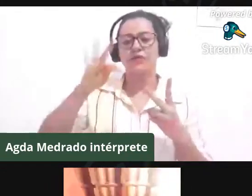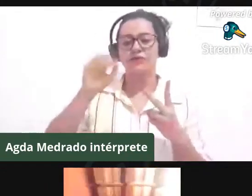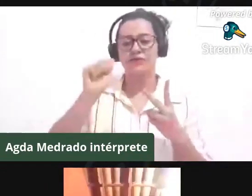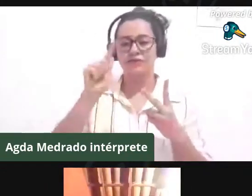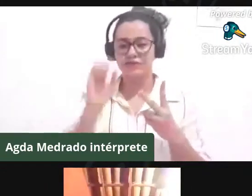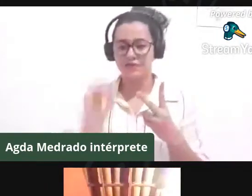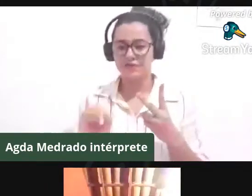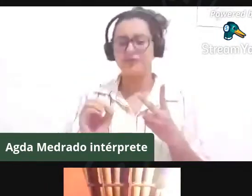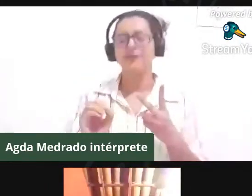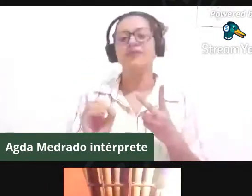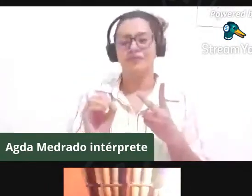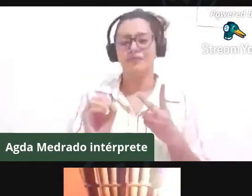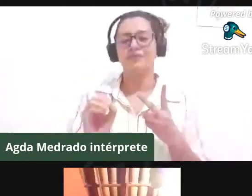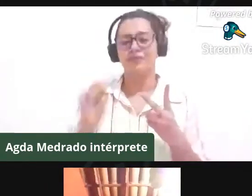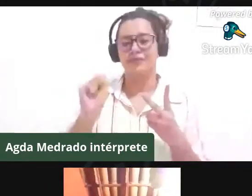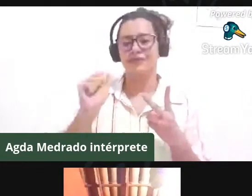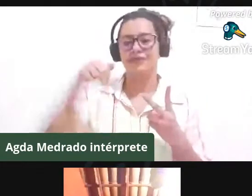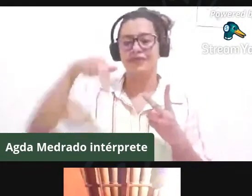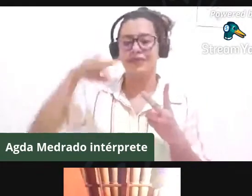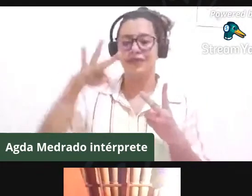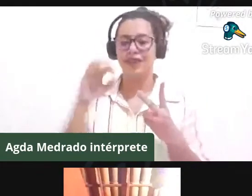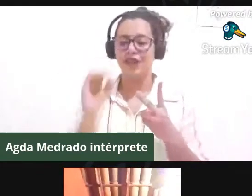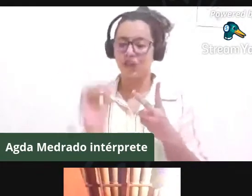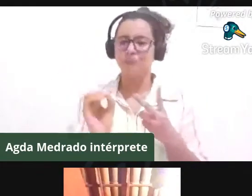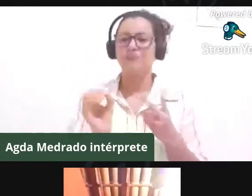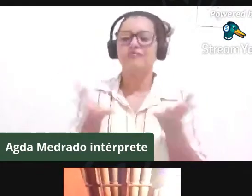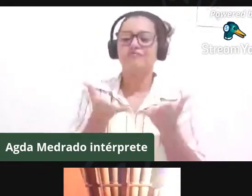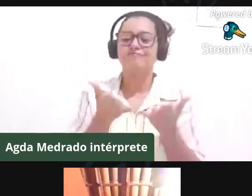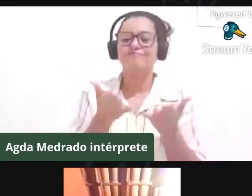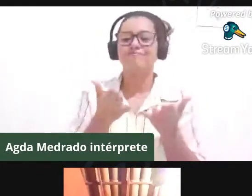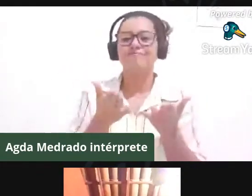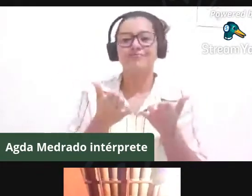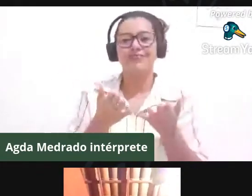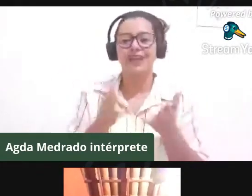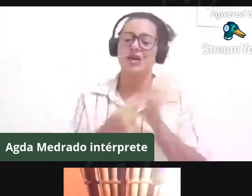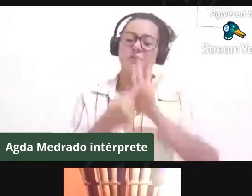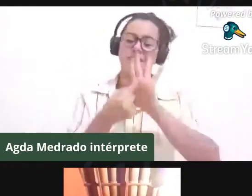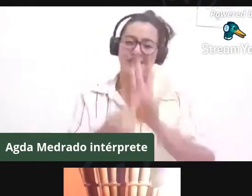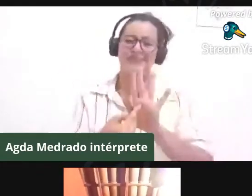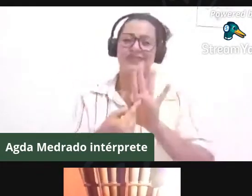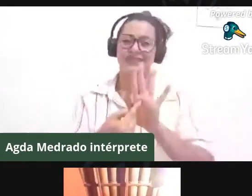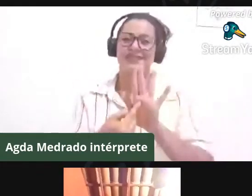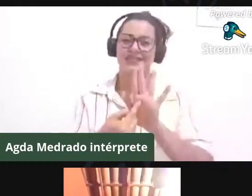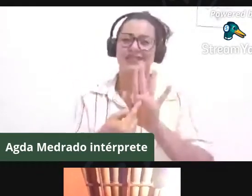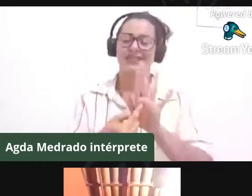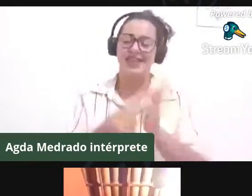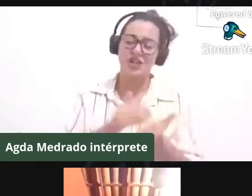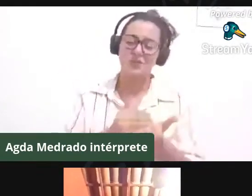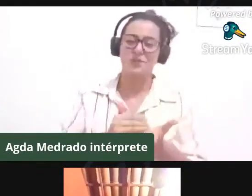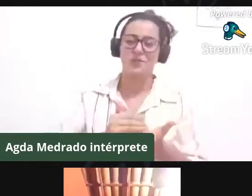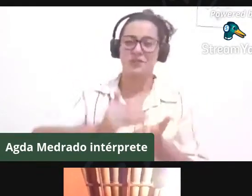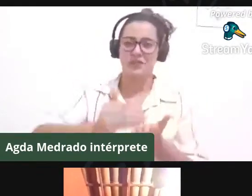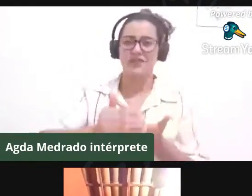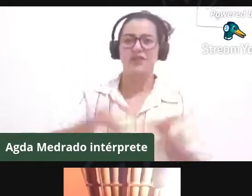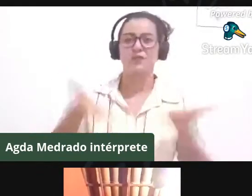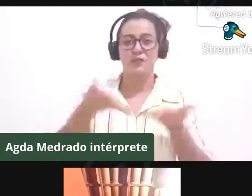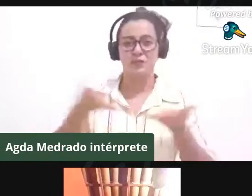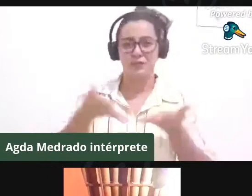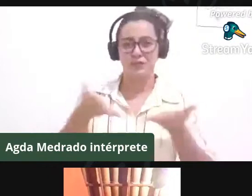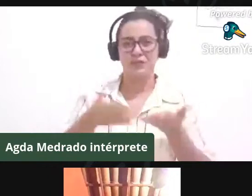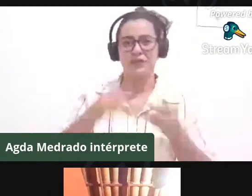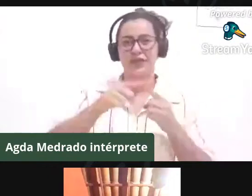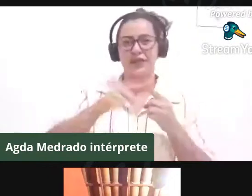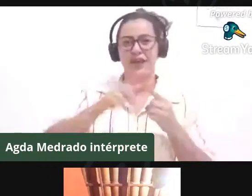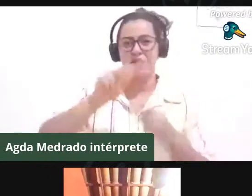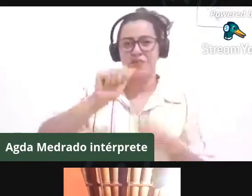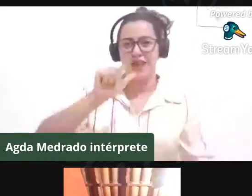os dois palestrantes para a gente poder dar início à nossa atividade de hoje. Bom, Valéria Porto é formada em dia